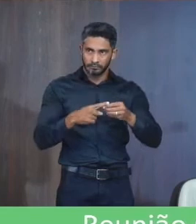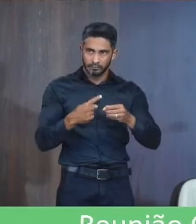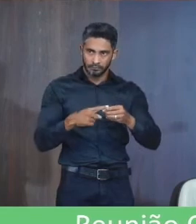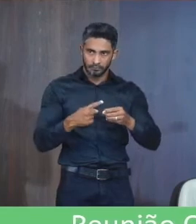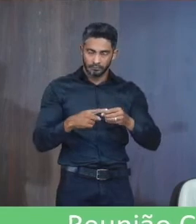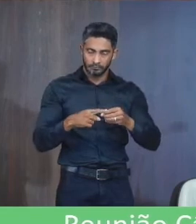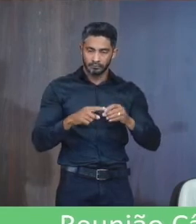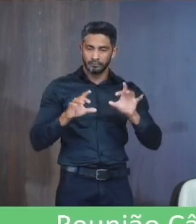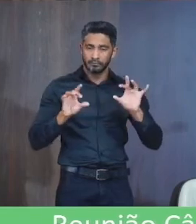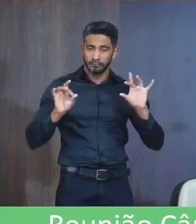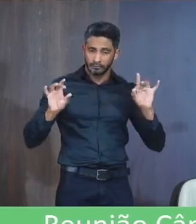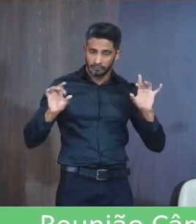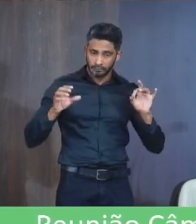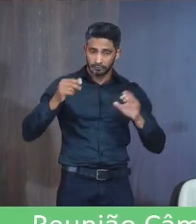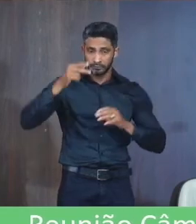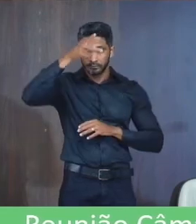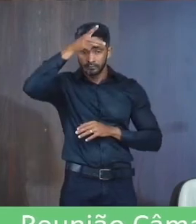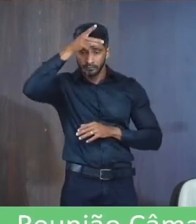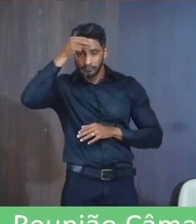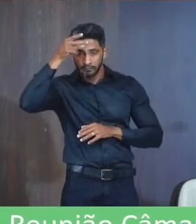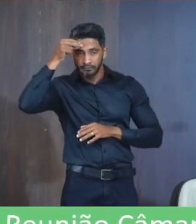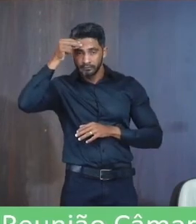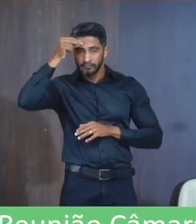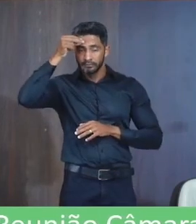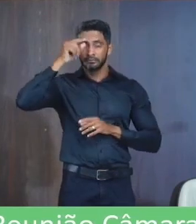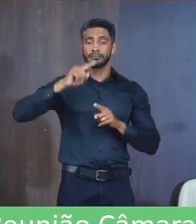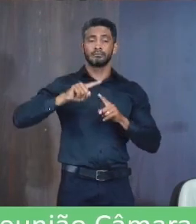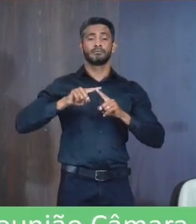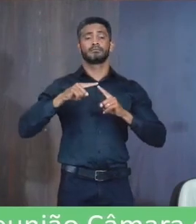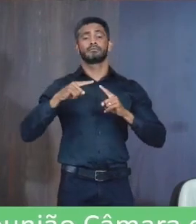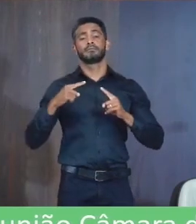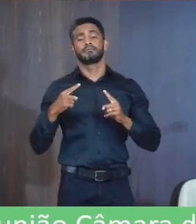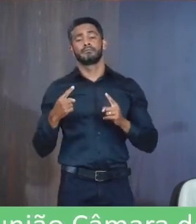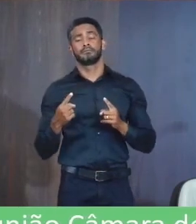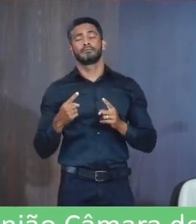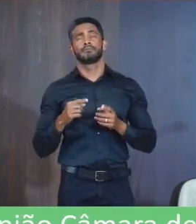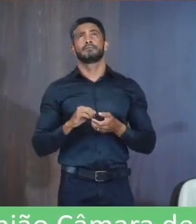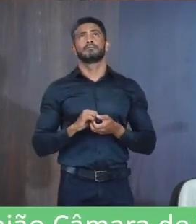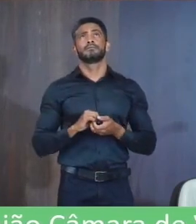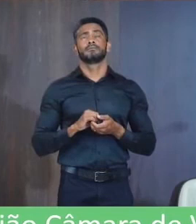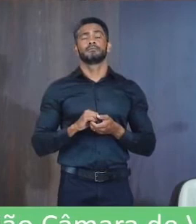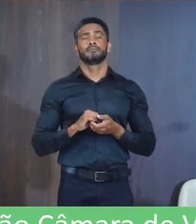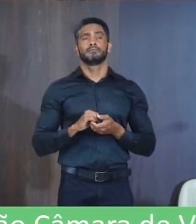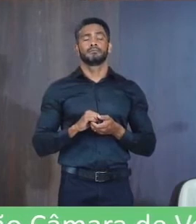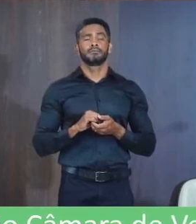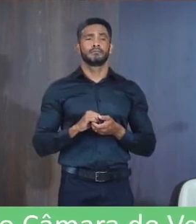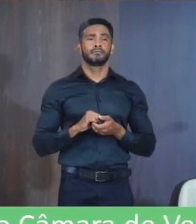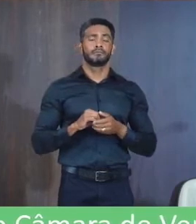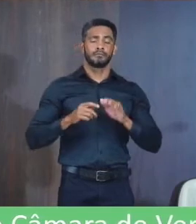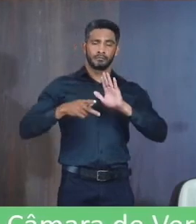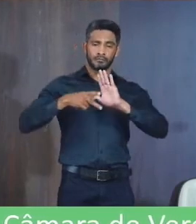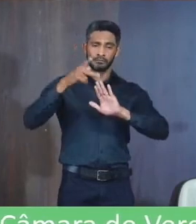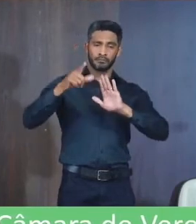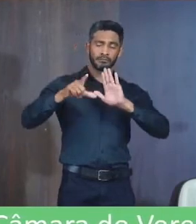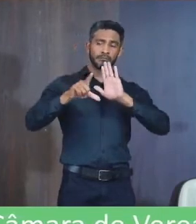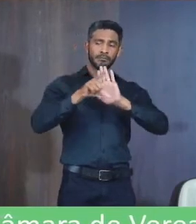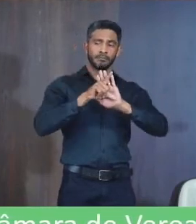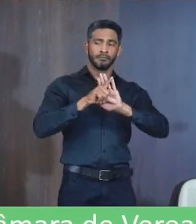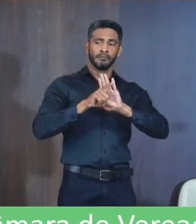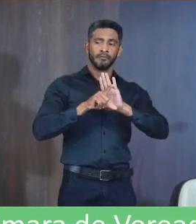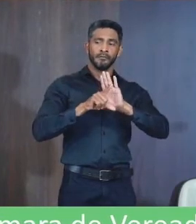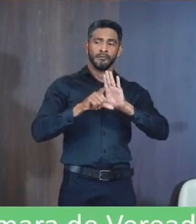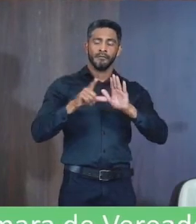Essencialmente Para a prefeitura Mas É um Projeto de lei Que